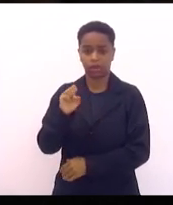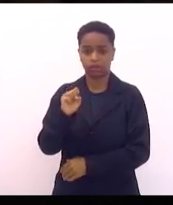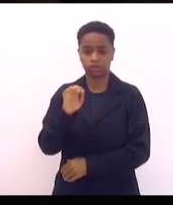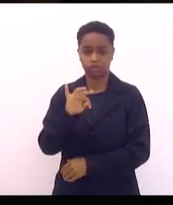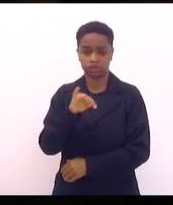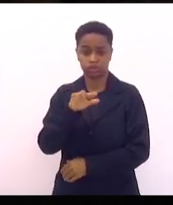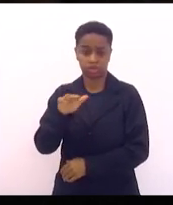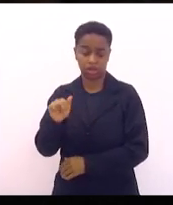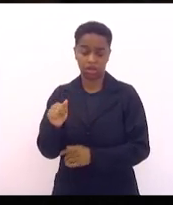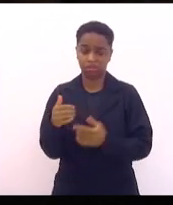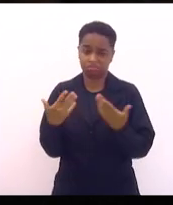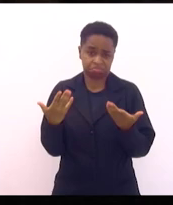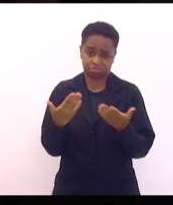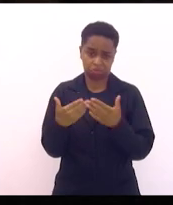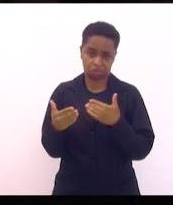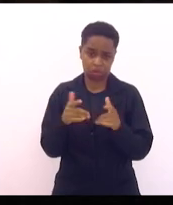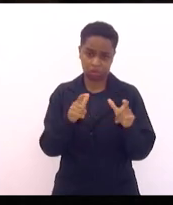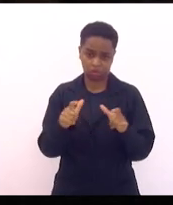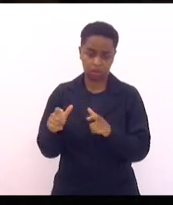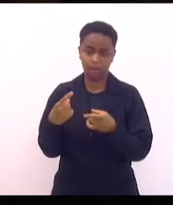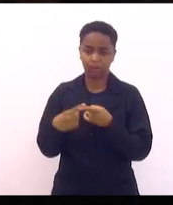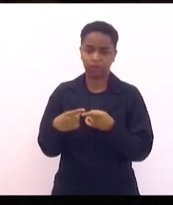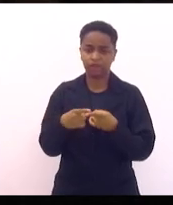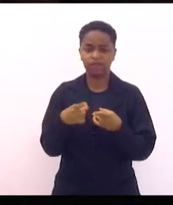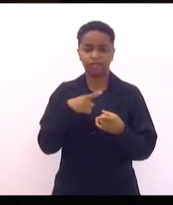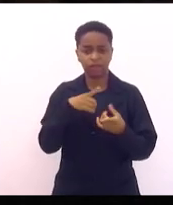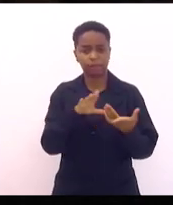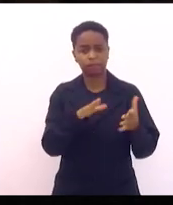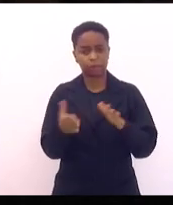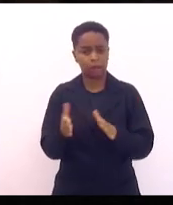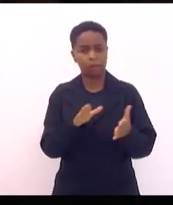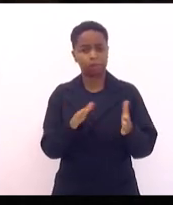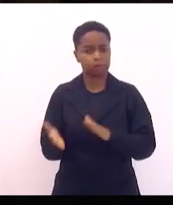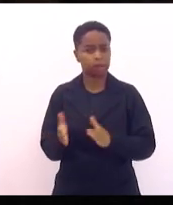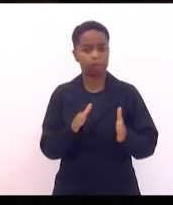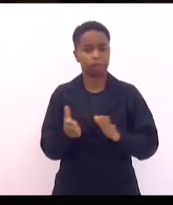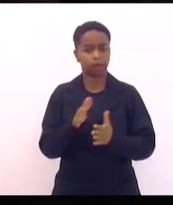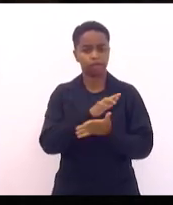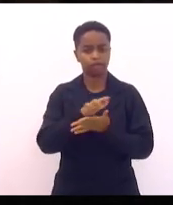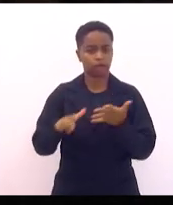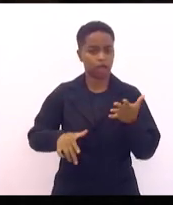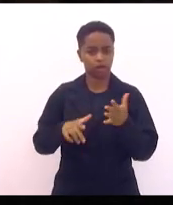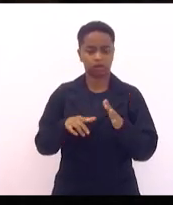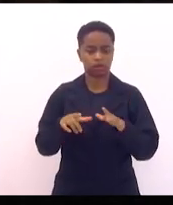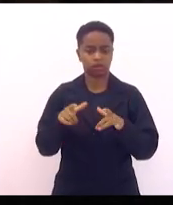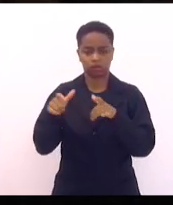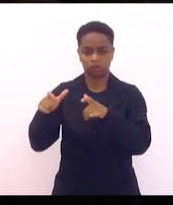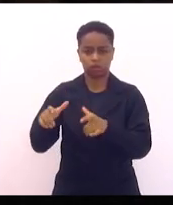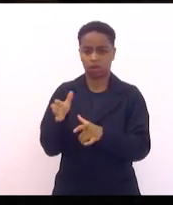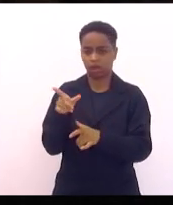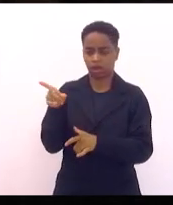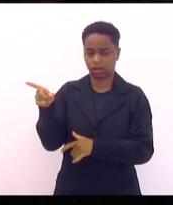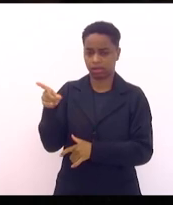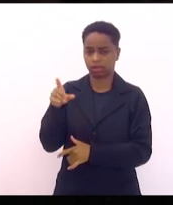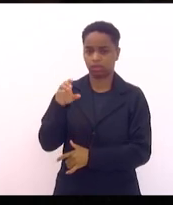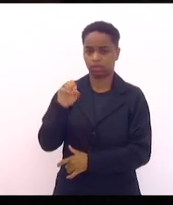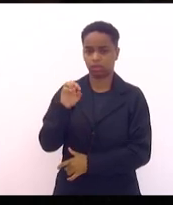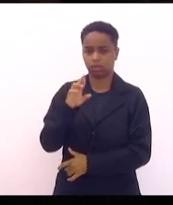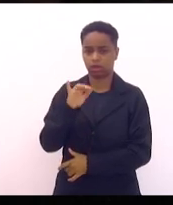onde milhares de mortes estão sendo registradas no Oriente Médio. E essa